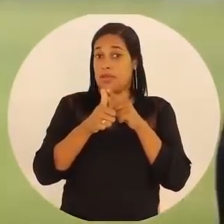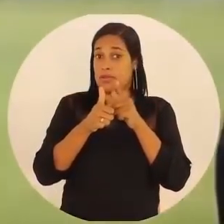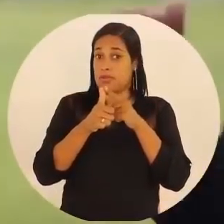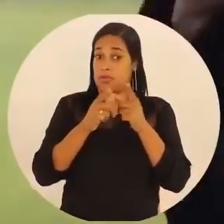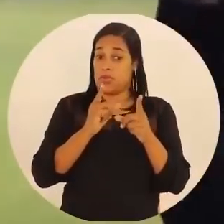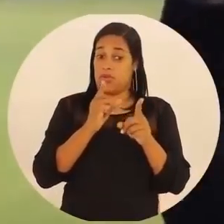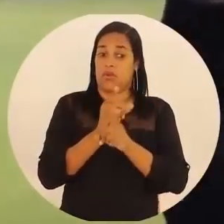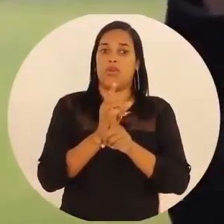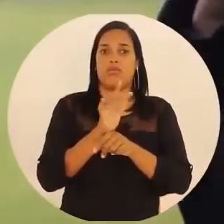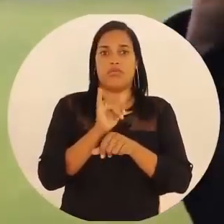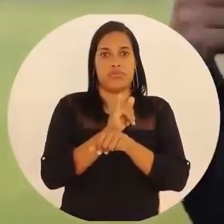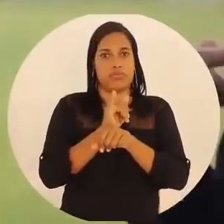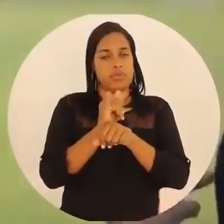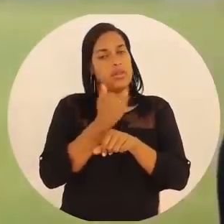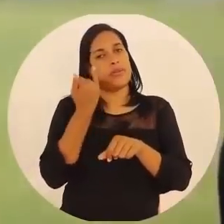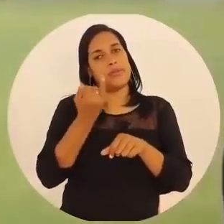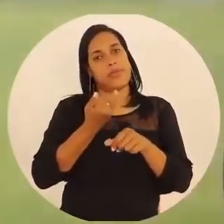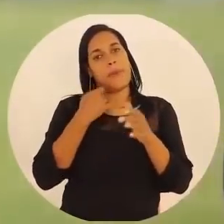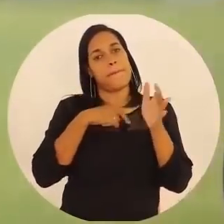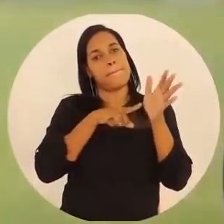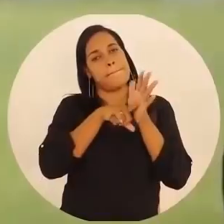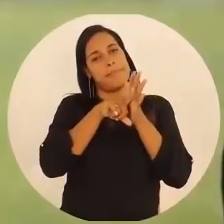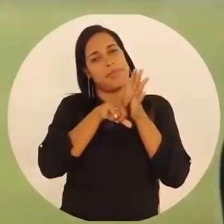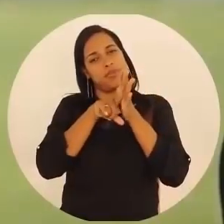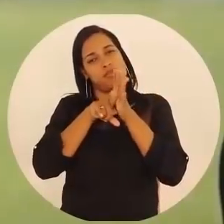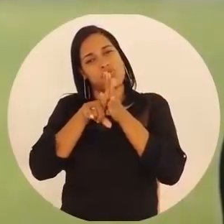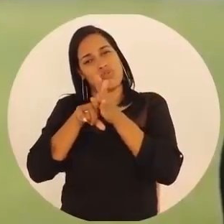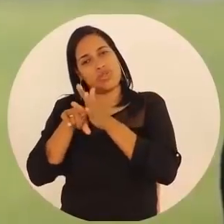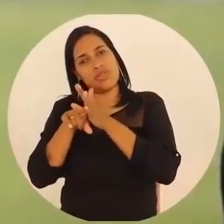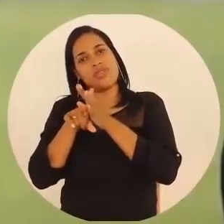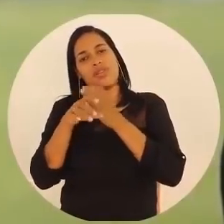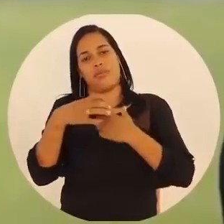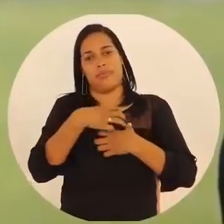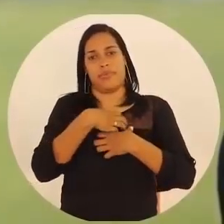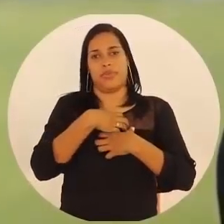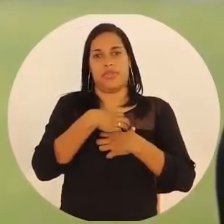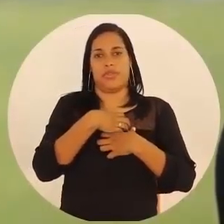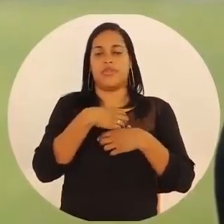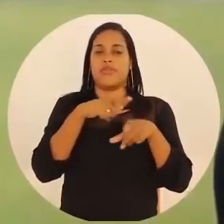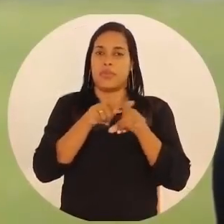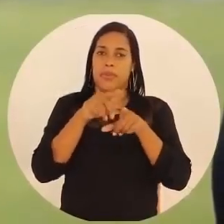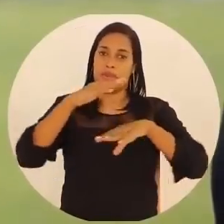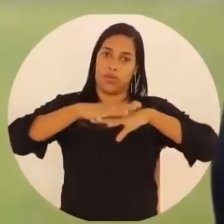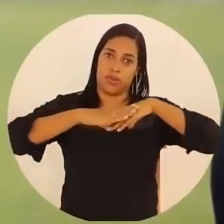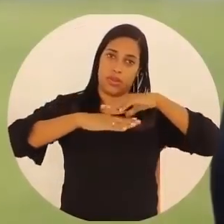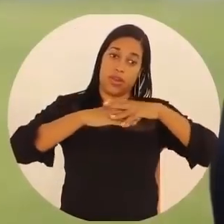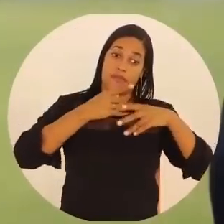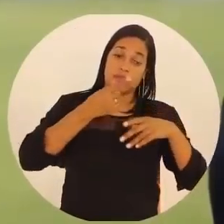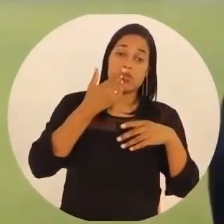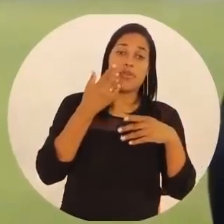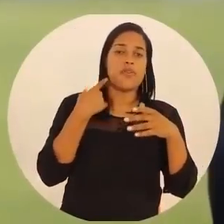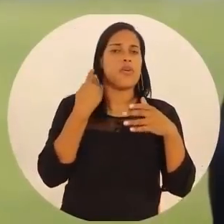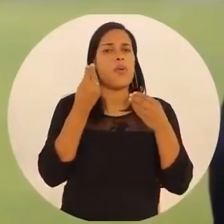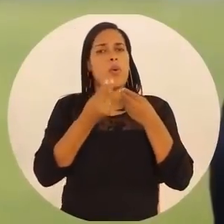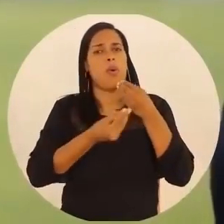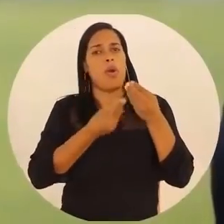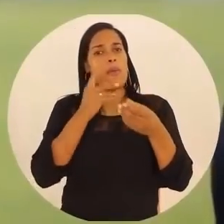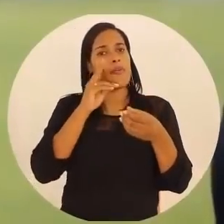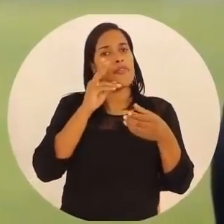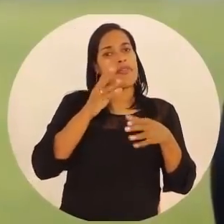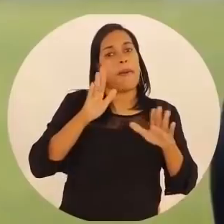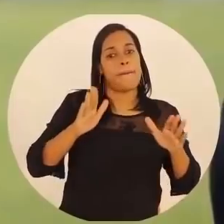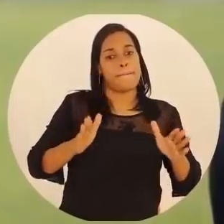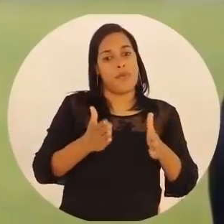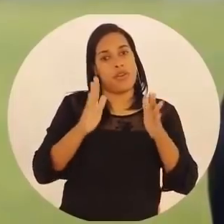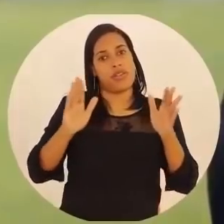e um instrumento importante para isso é a pesquisa de clima, que pode ser aplicada. E aí, nela, você pode ver como é que está o nível